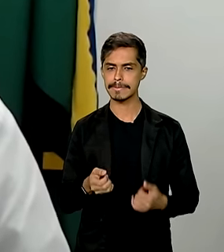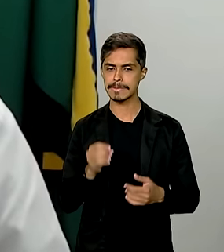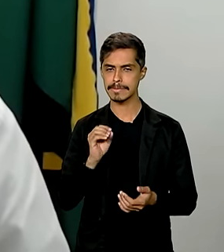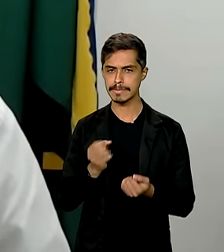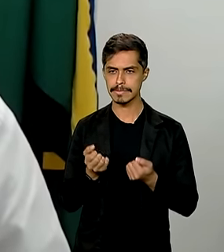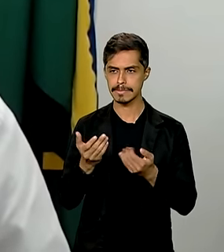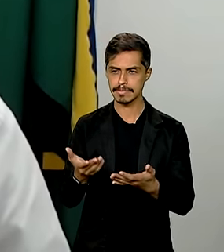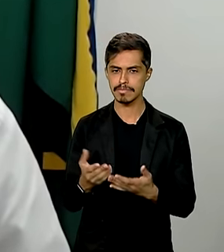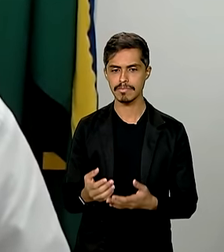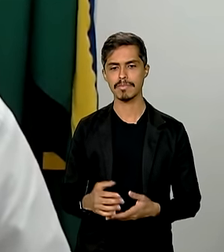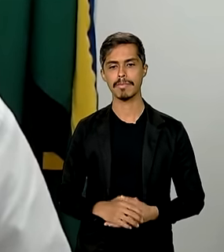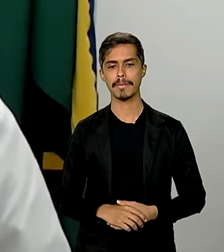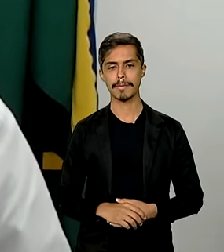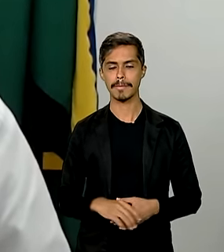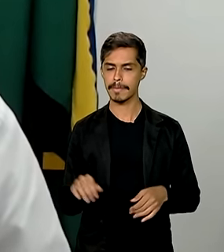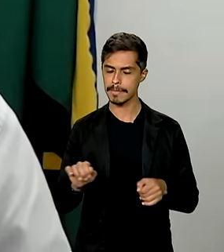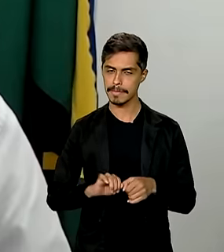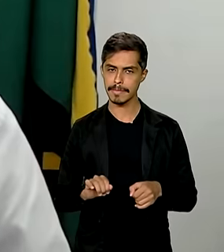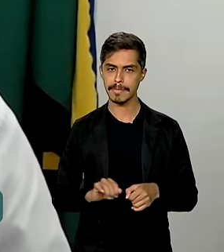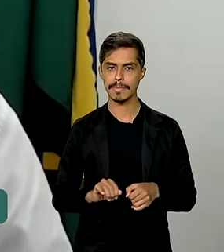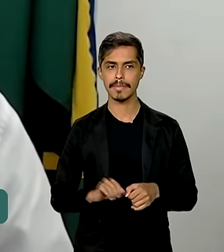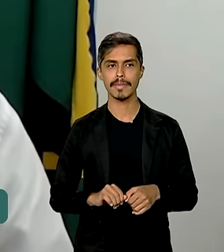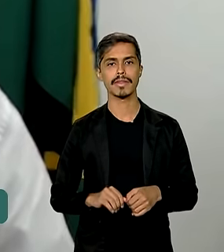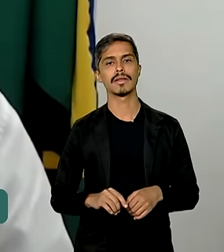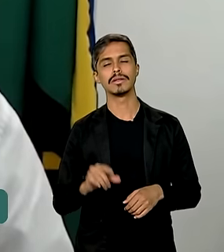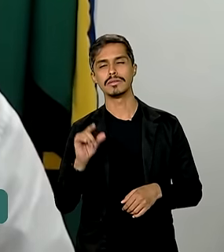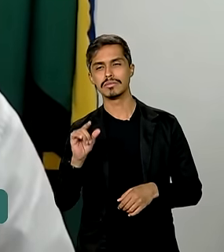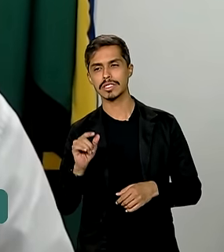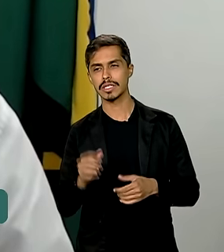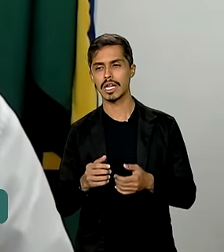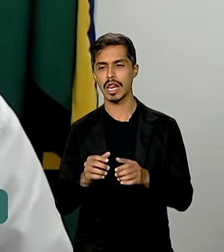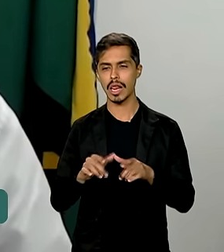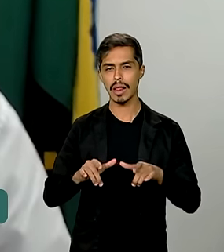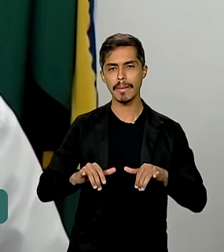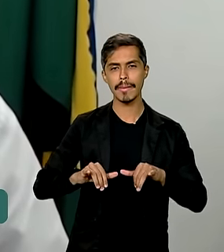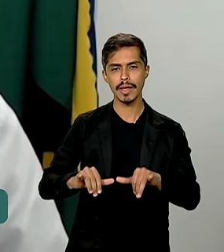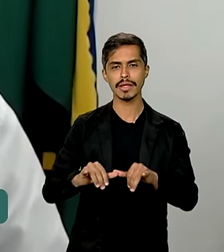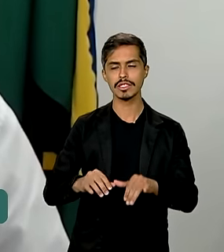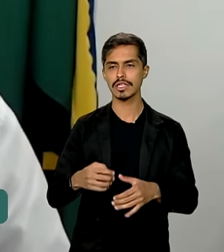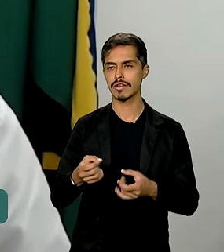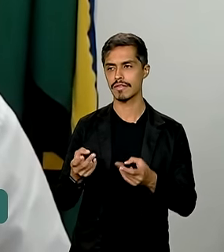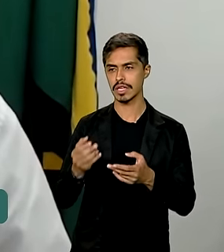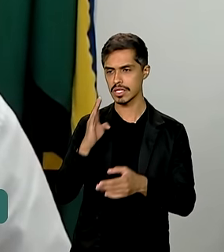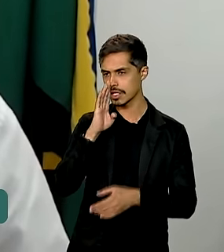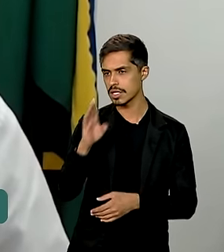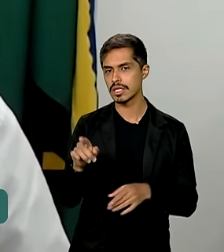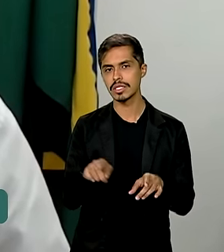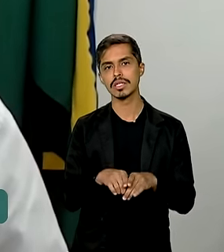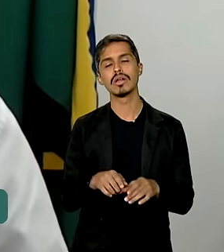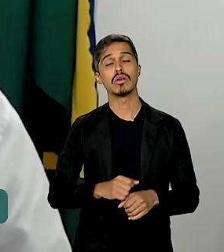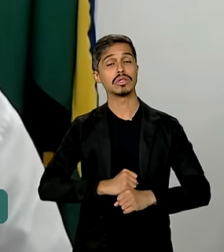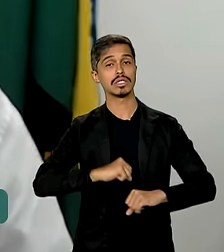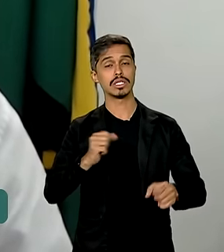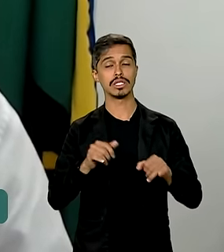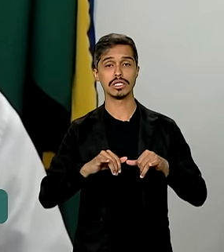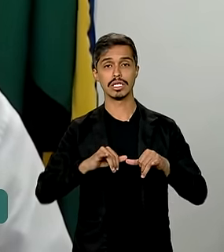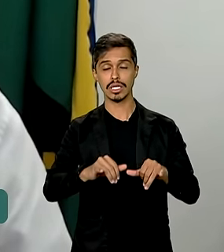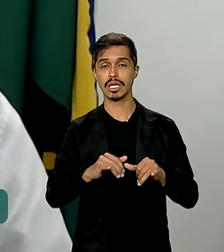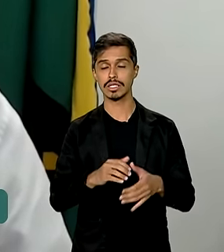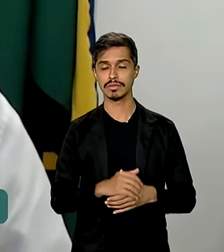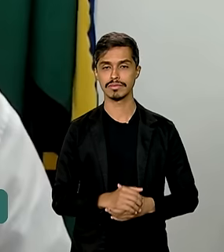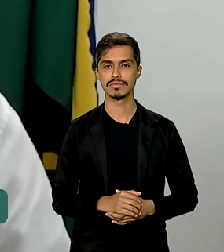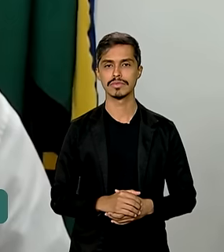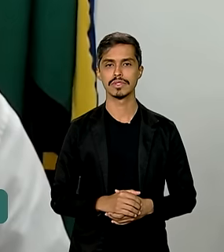forma. Ela será feita para pequenos varejos através de venda direta e para os grandes atacarejos e grandes redes de